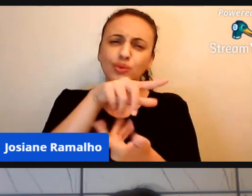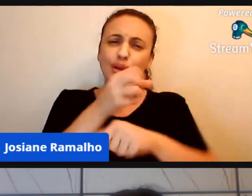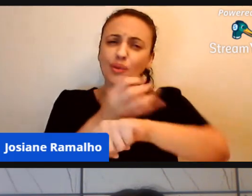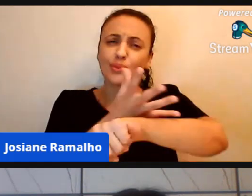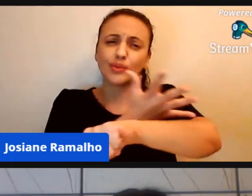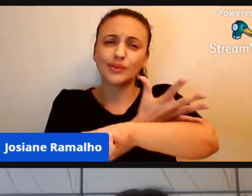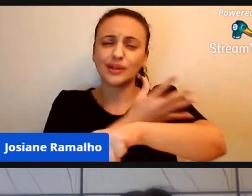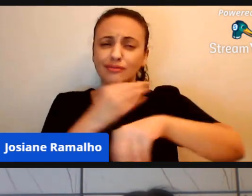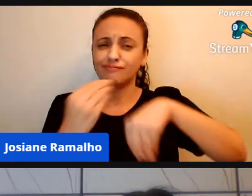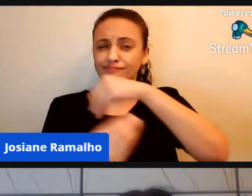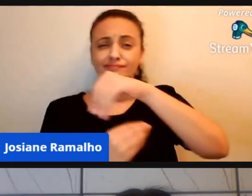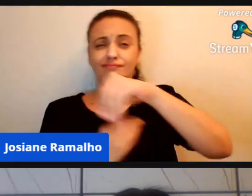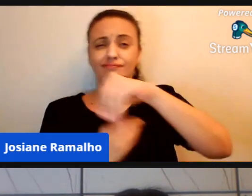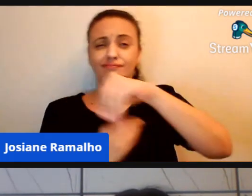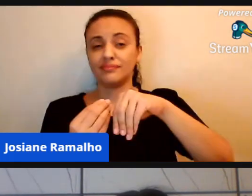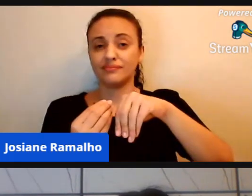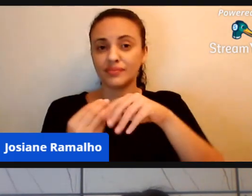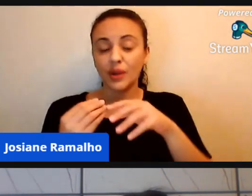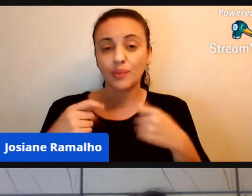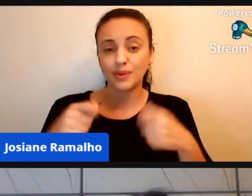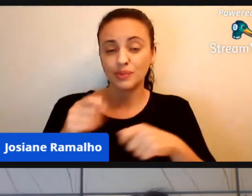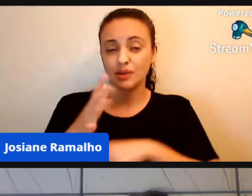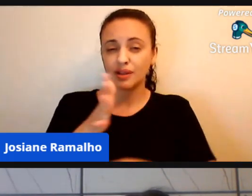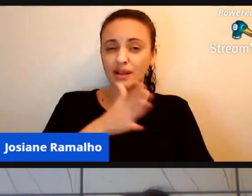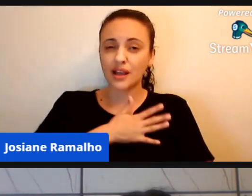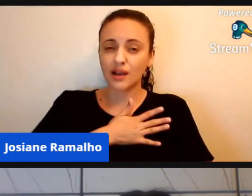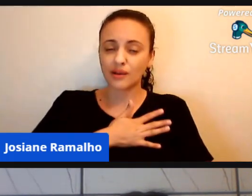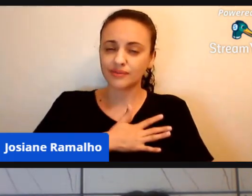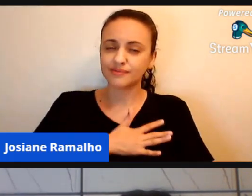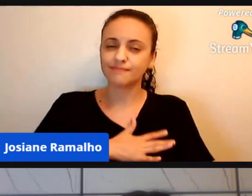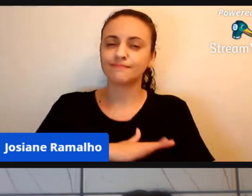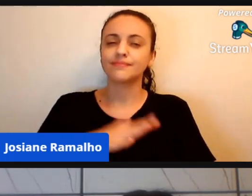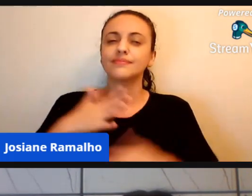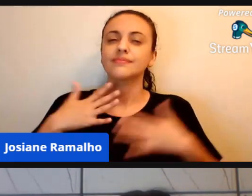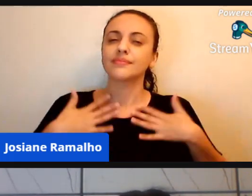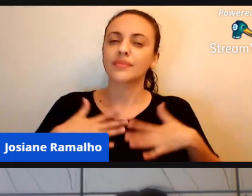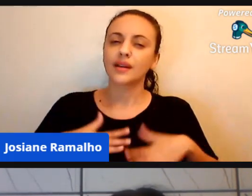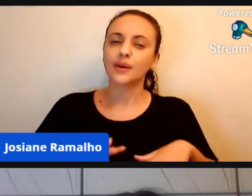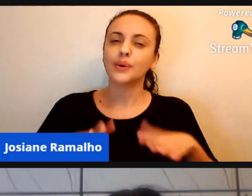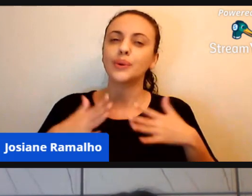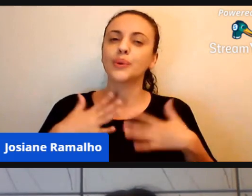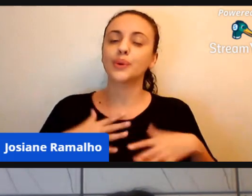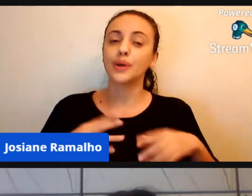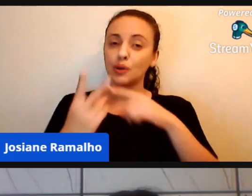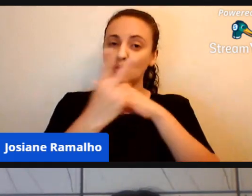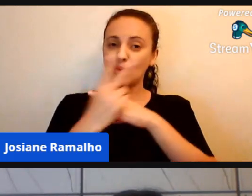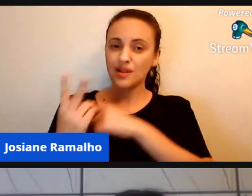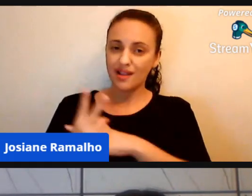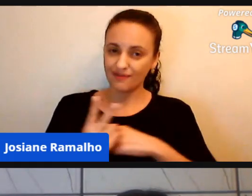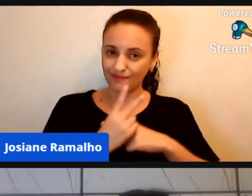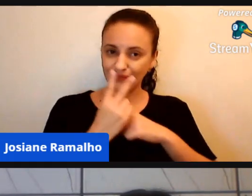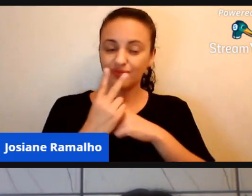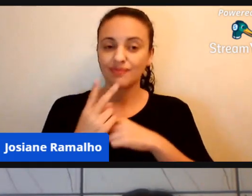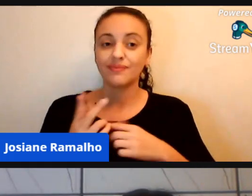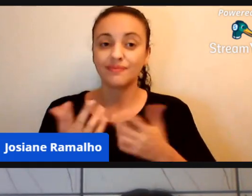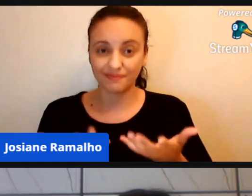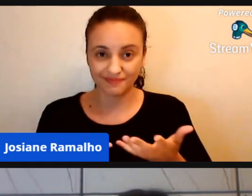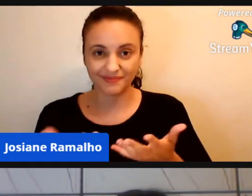emocional muito abalado, então, nós temos que acalmar o coração, e nos cuidar, né, professora Graciela?